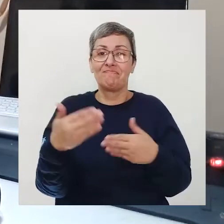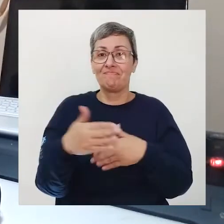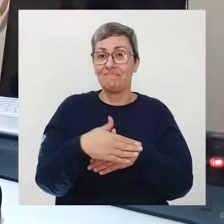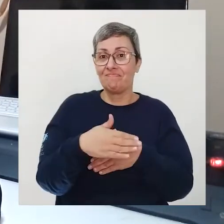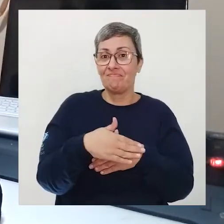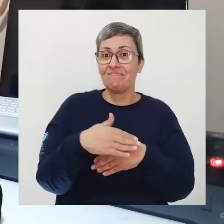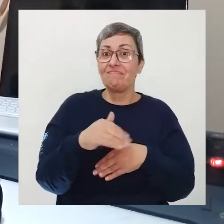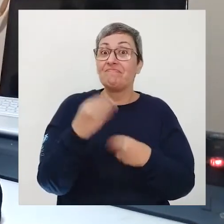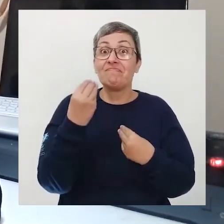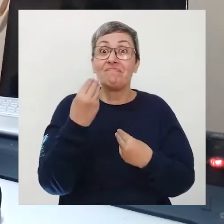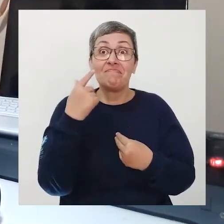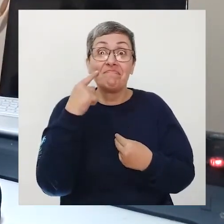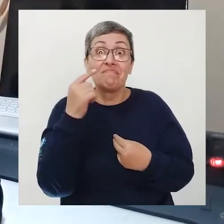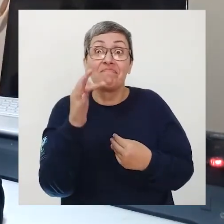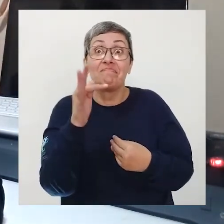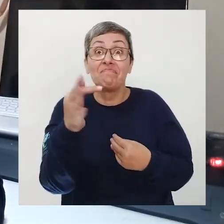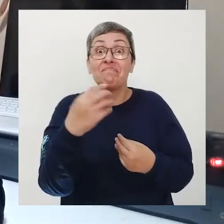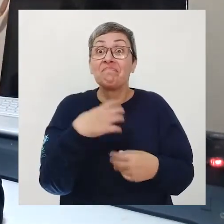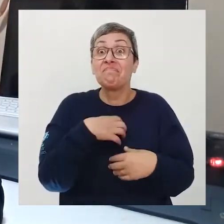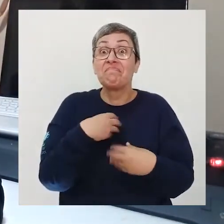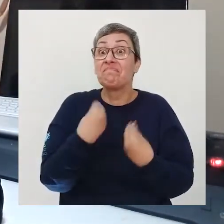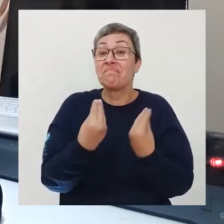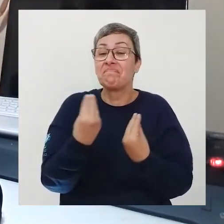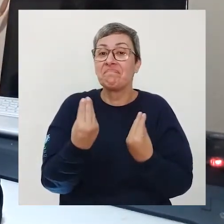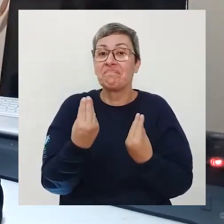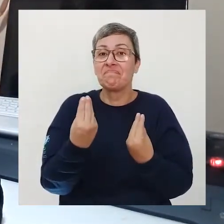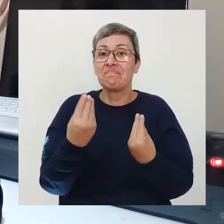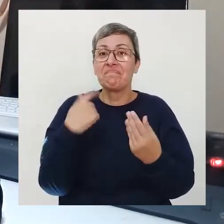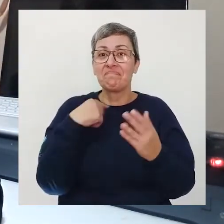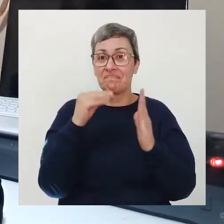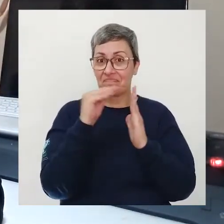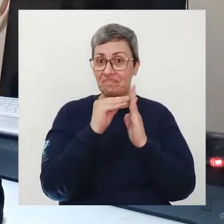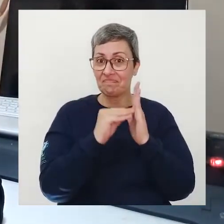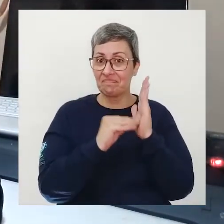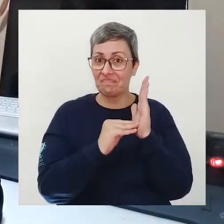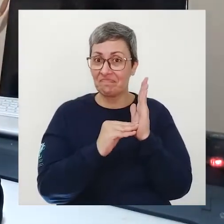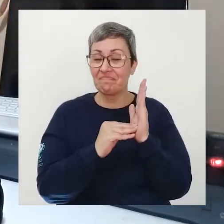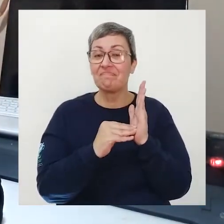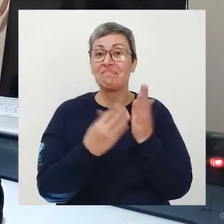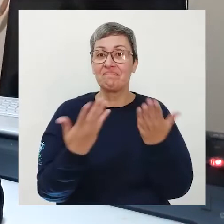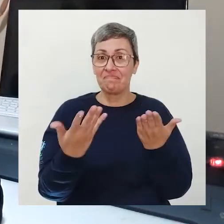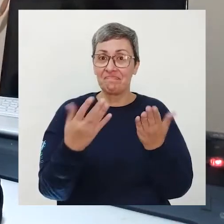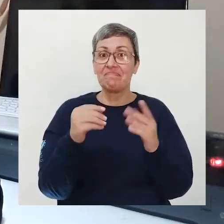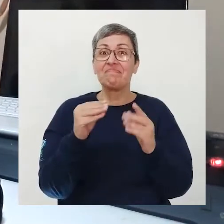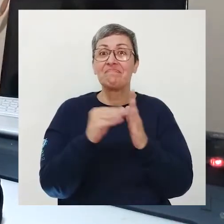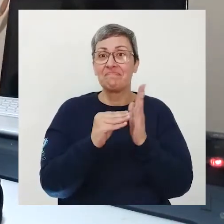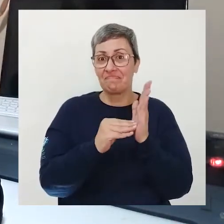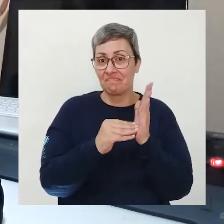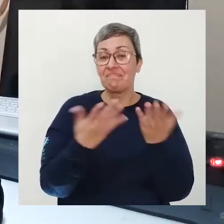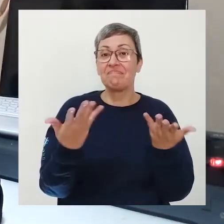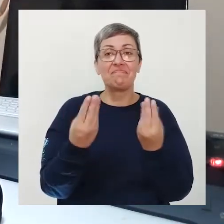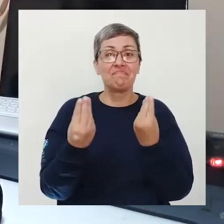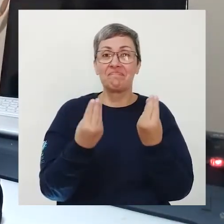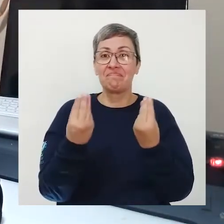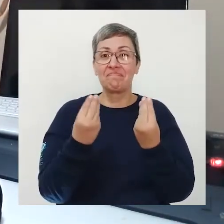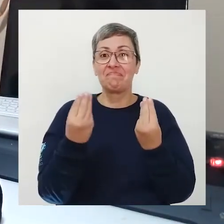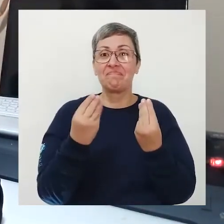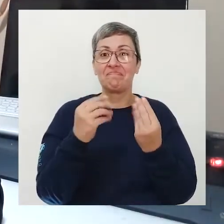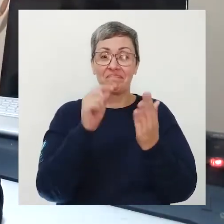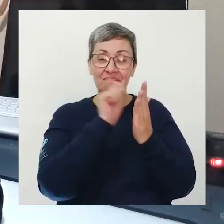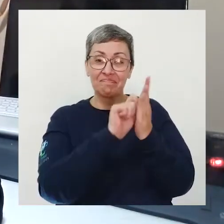você vai estar lá registre faça aí uma uma escrita